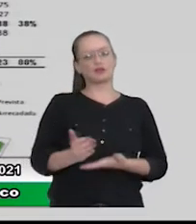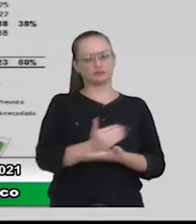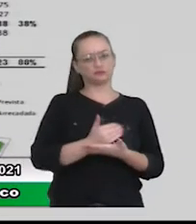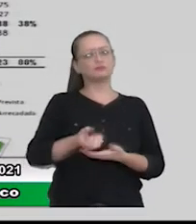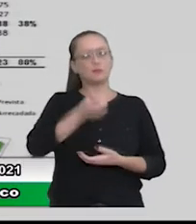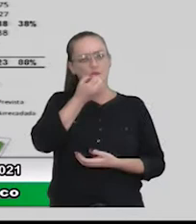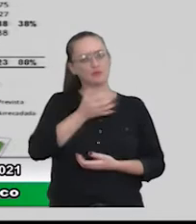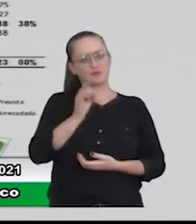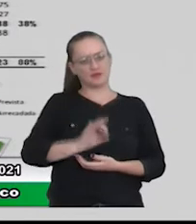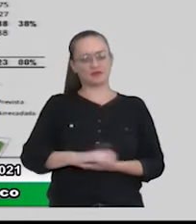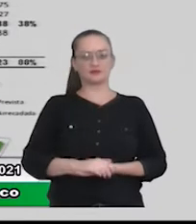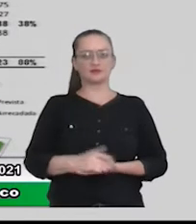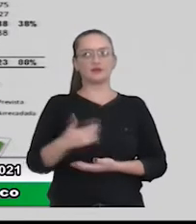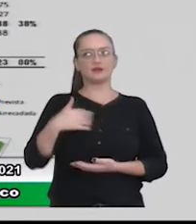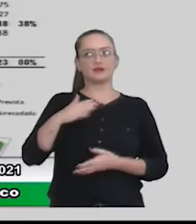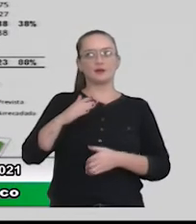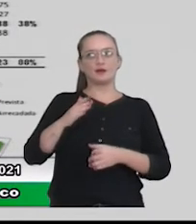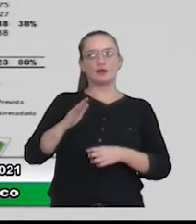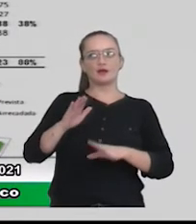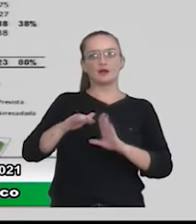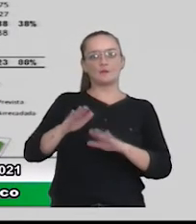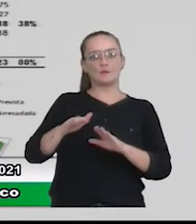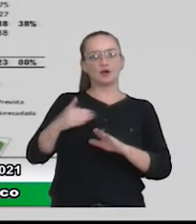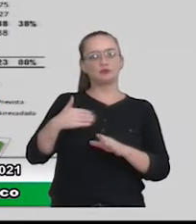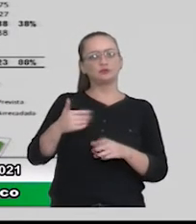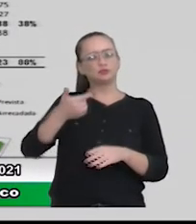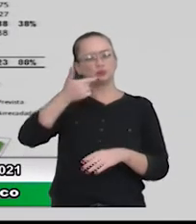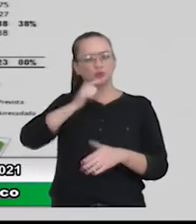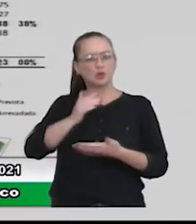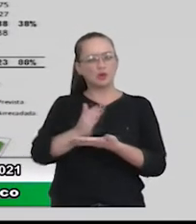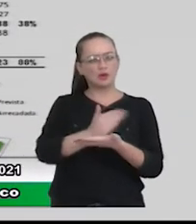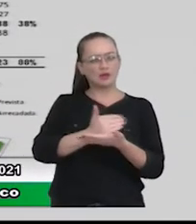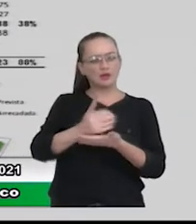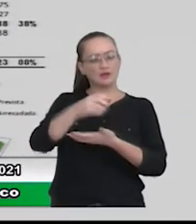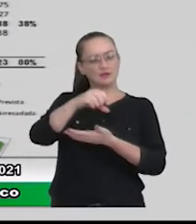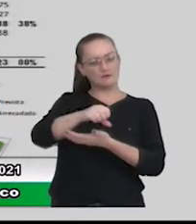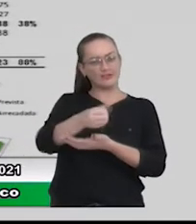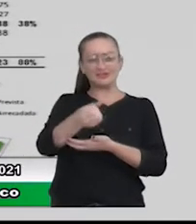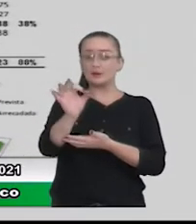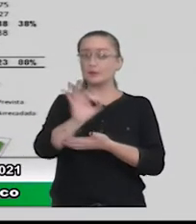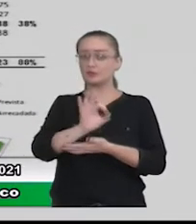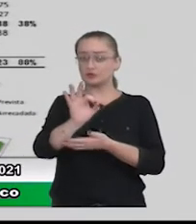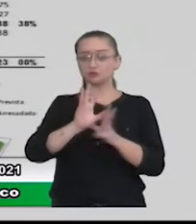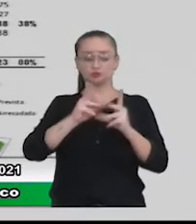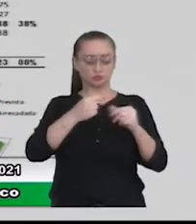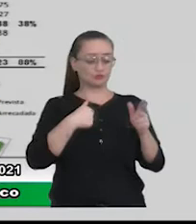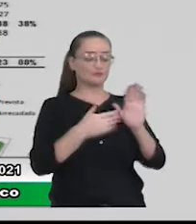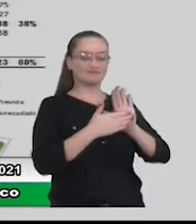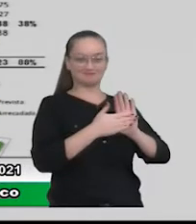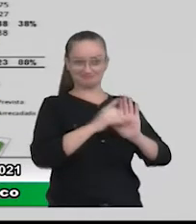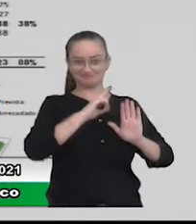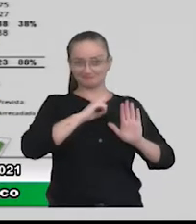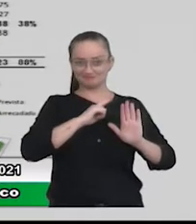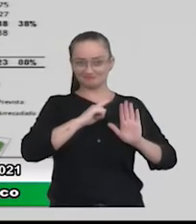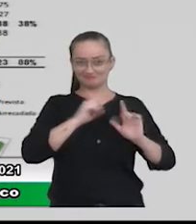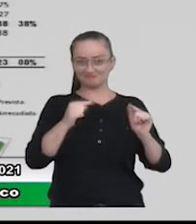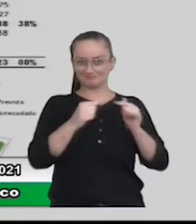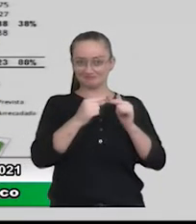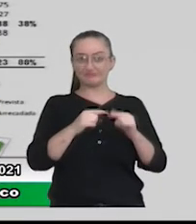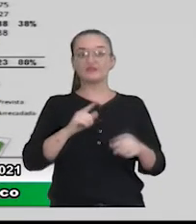gente considera que, praticamente, a gente arrecadou 96% de tudo que a gente previu. Isso no